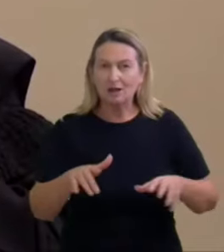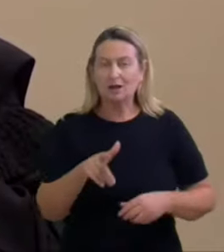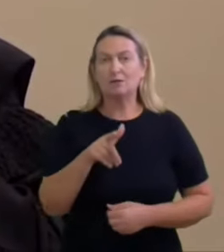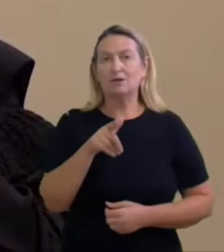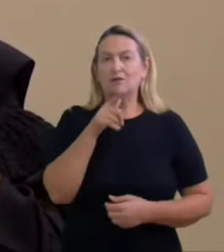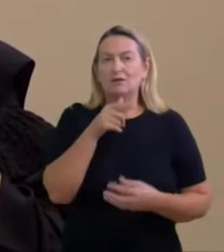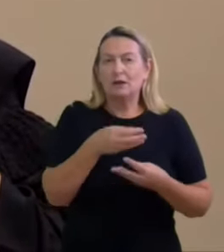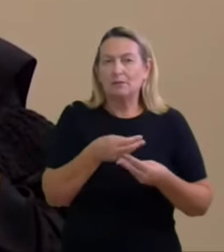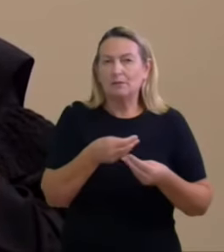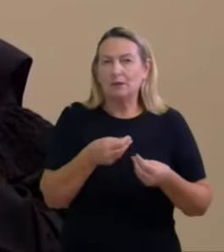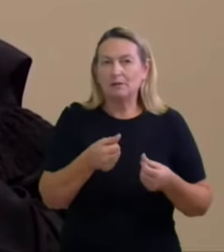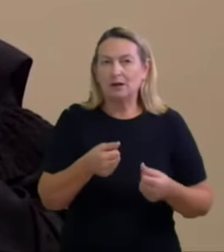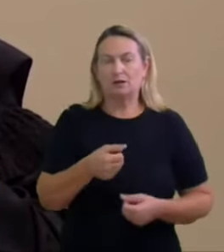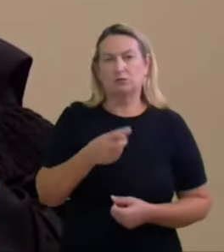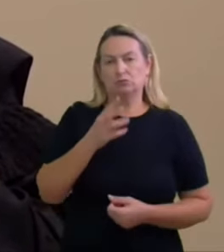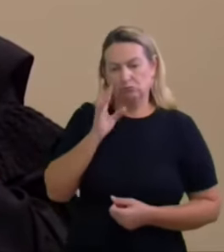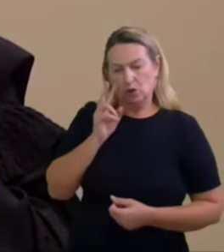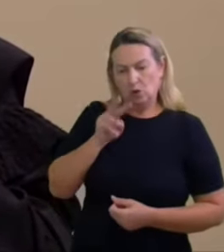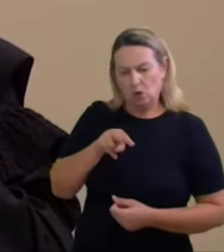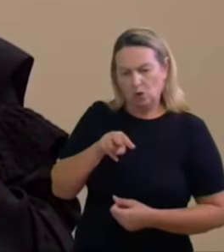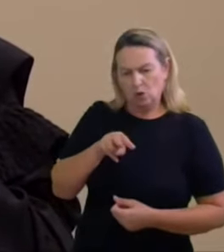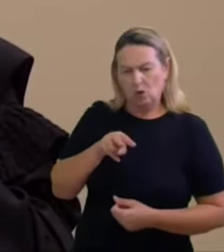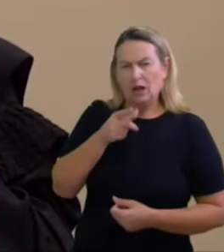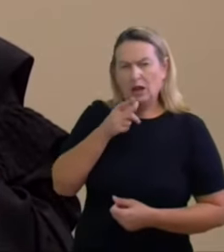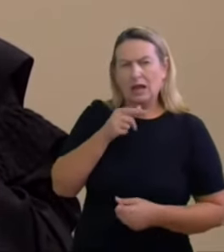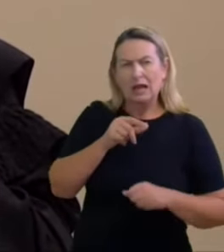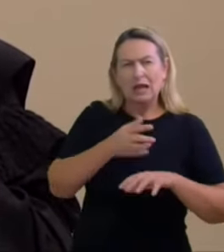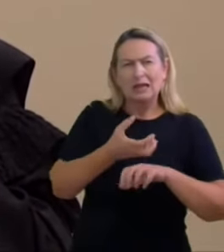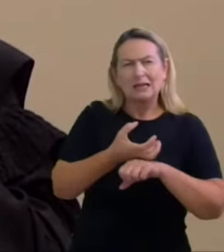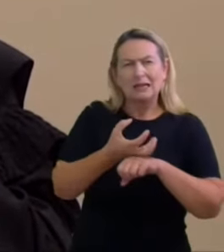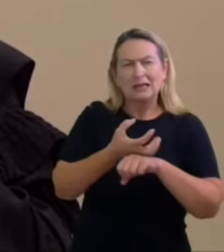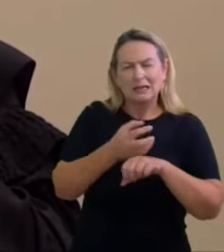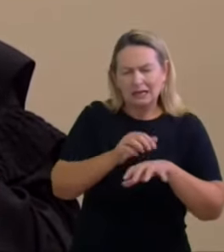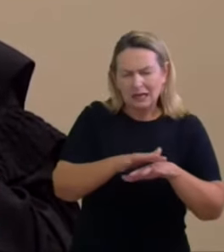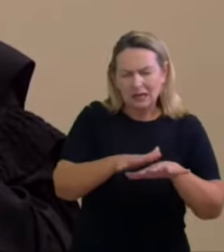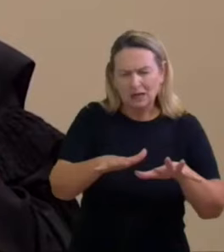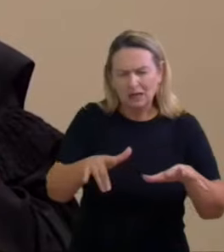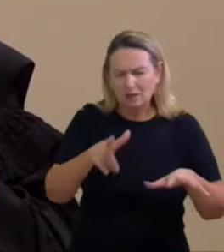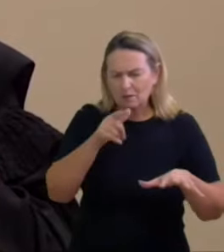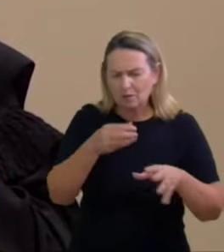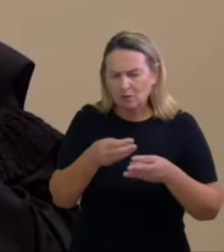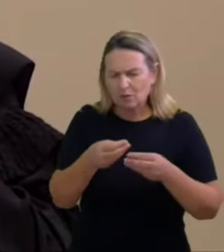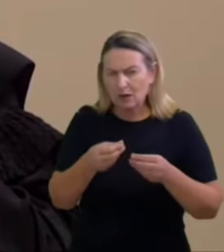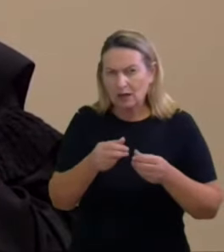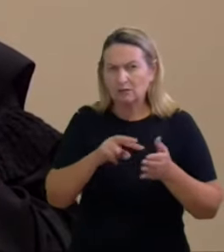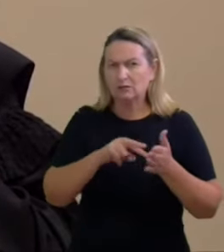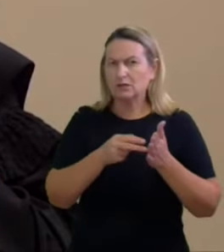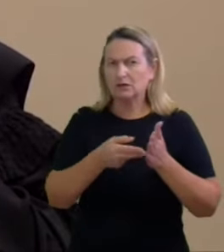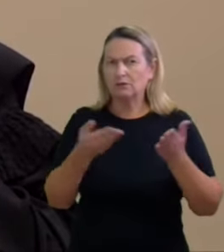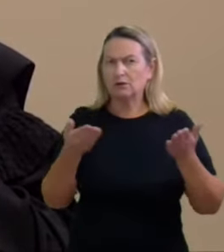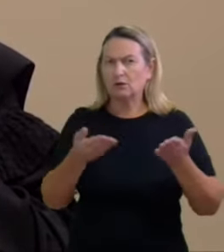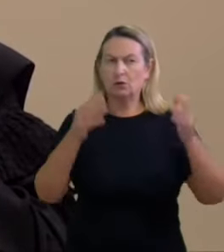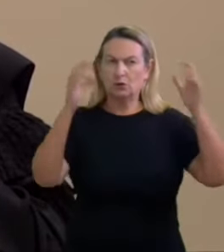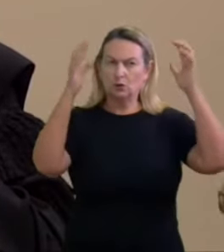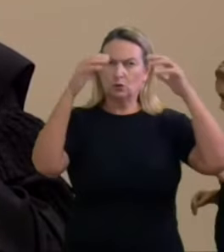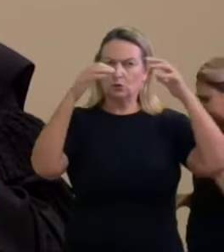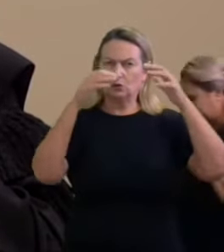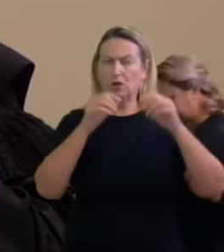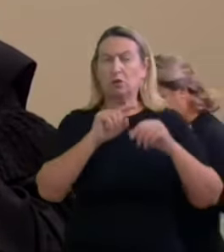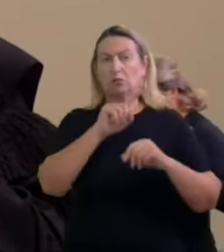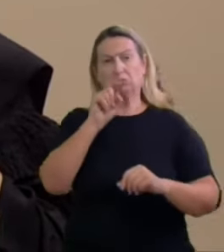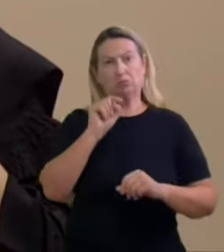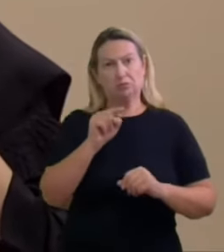molhada logo hoje choveu nesse exemplo o contexto ou outros fatores que podem ter influenciado o fato não são